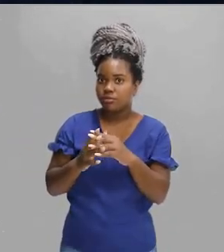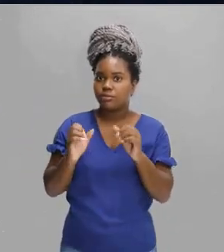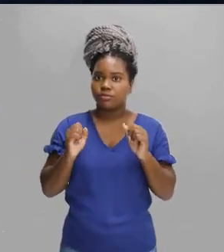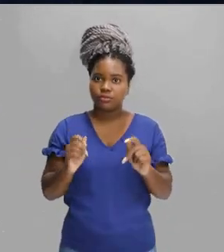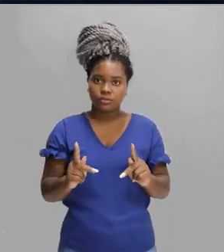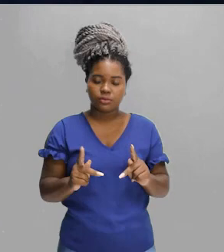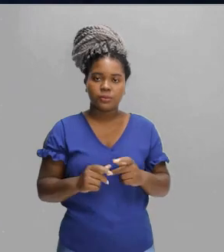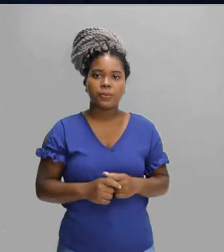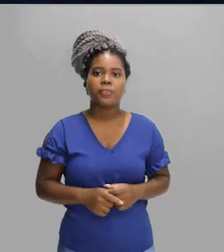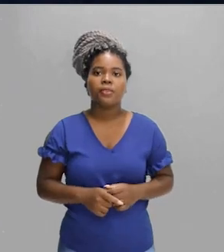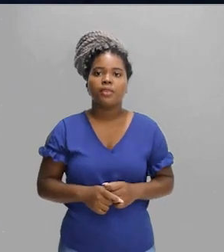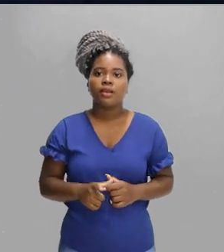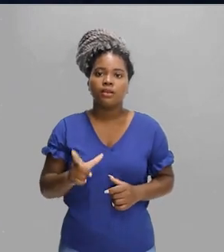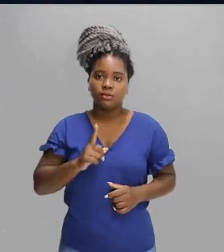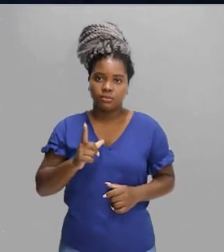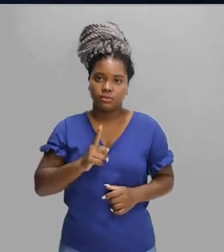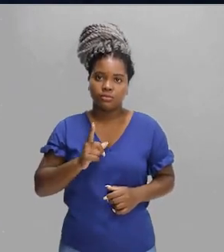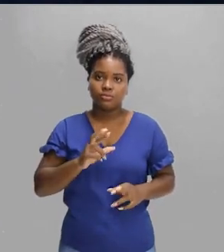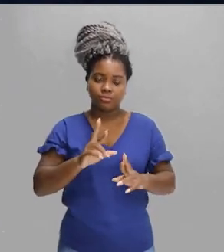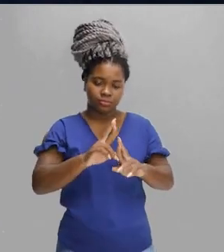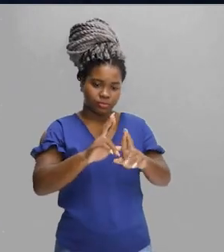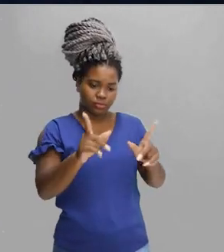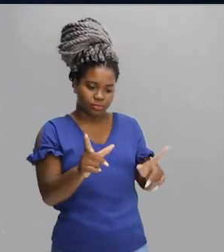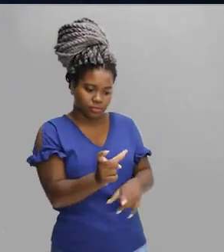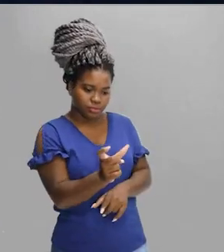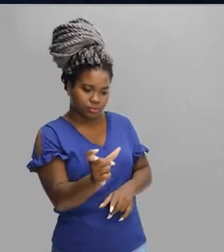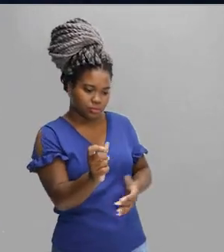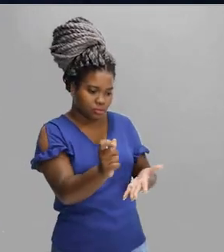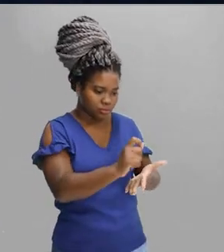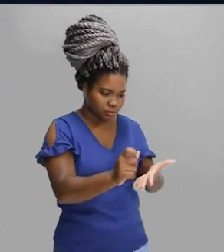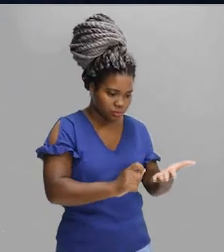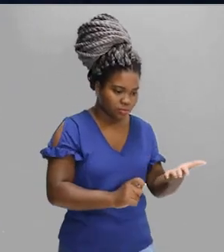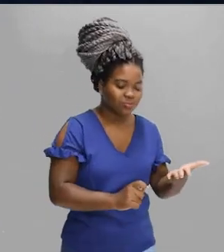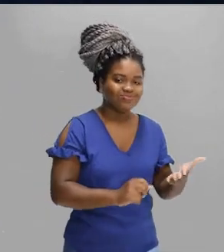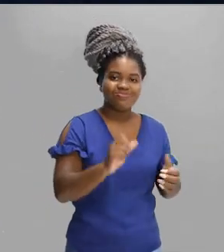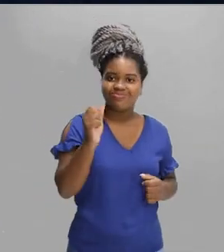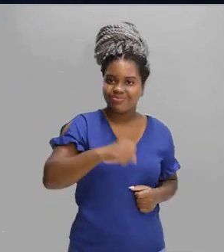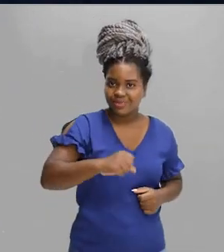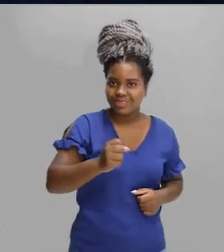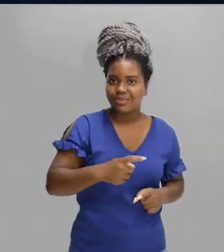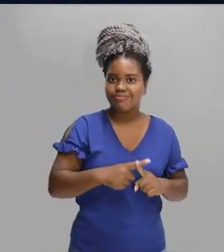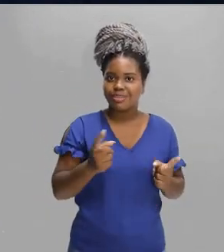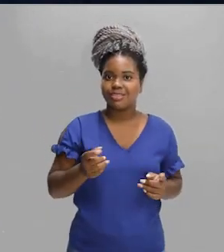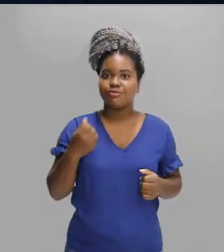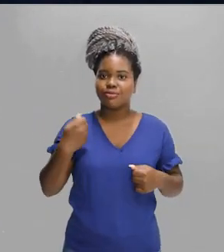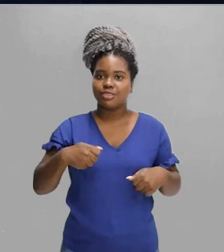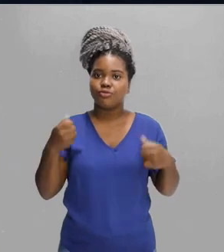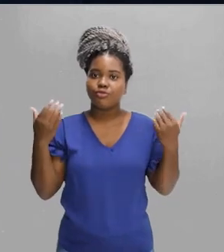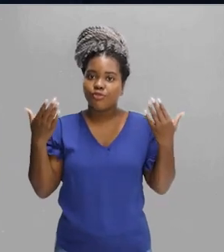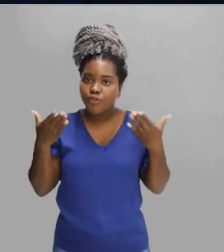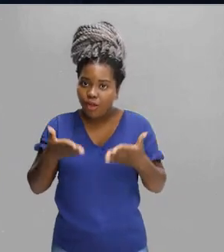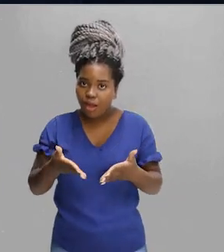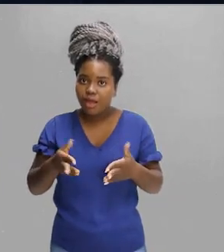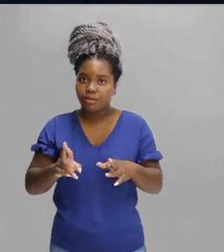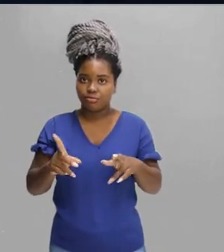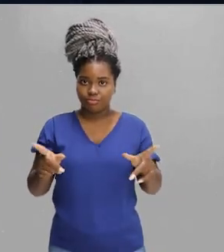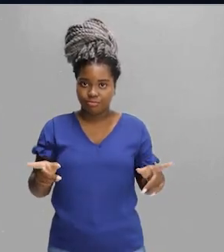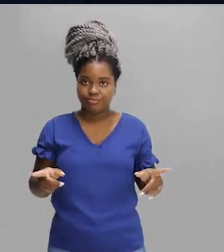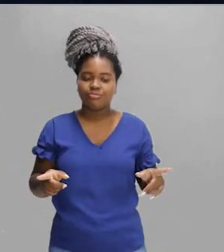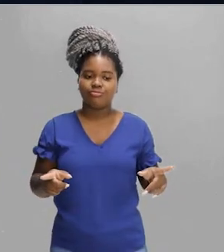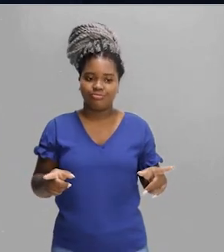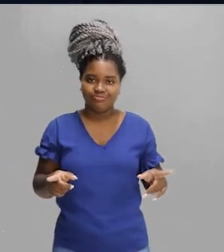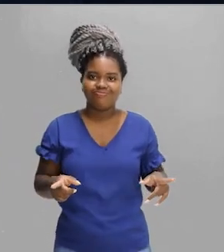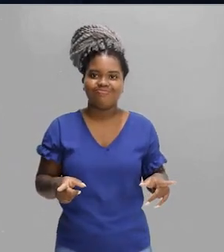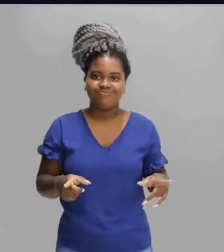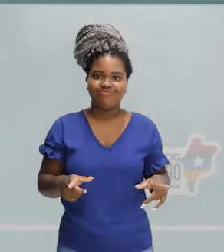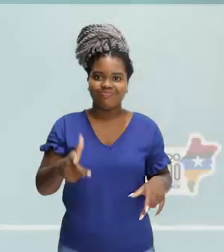Tem nomenclaturas diferentes? Sim, mas precisamos focar nisso. Então, eles